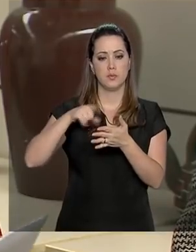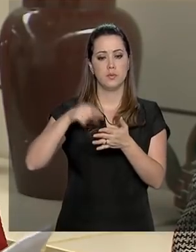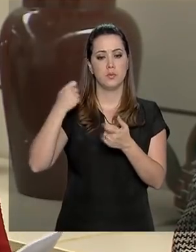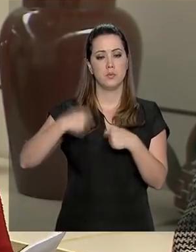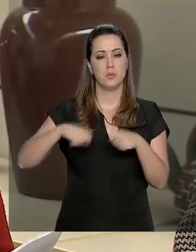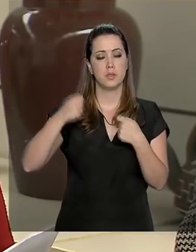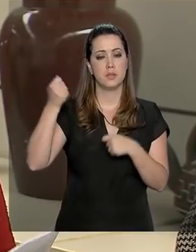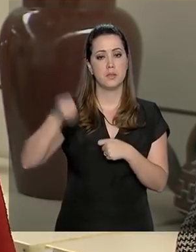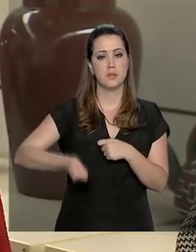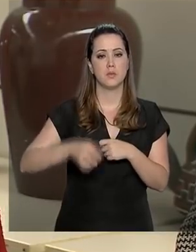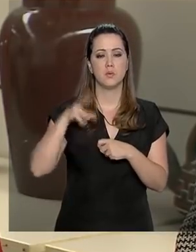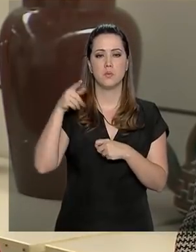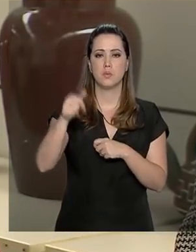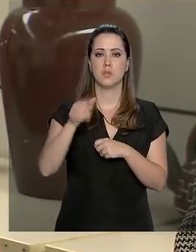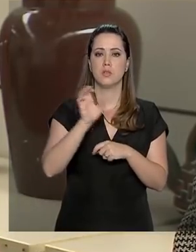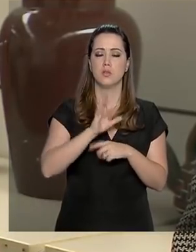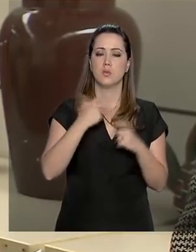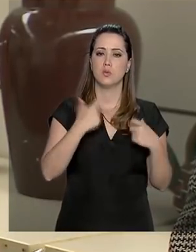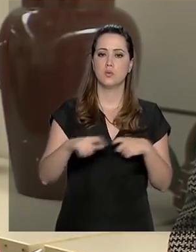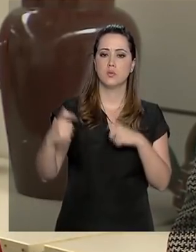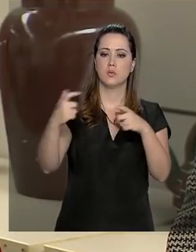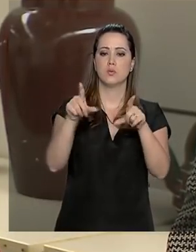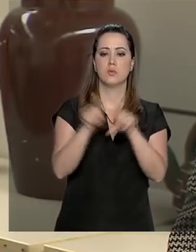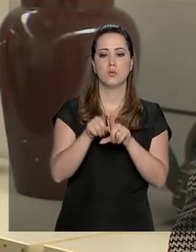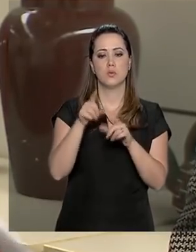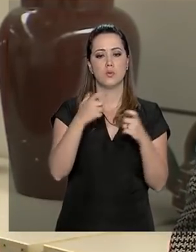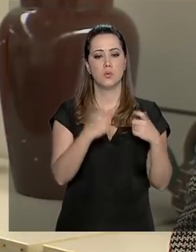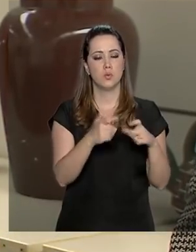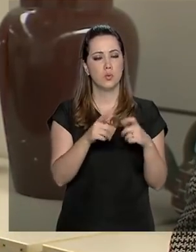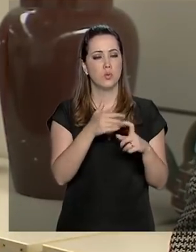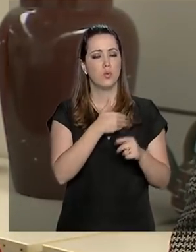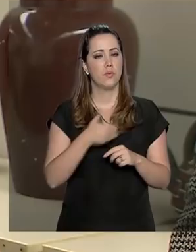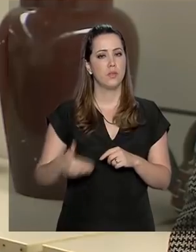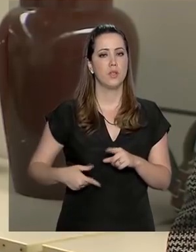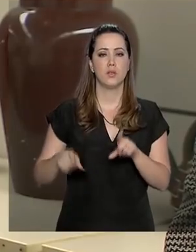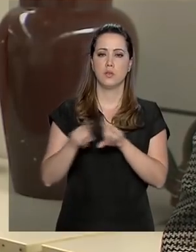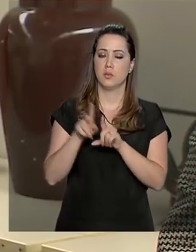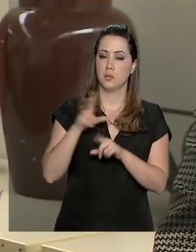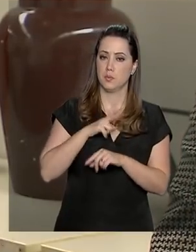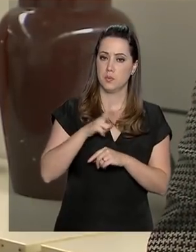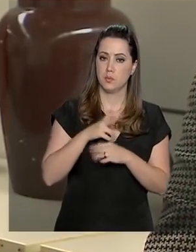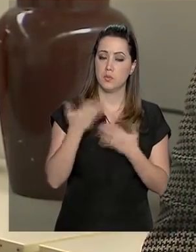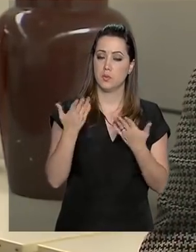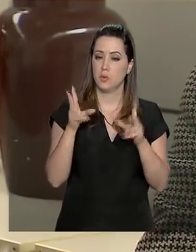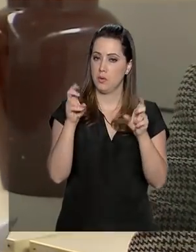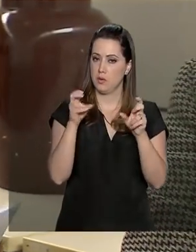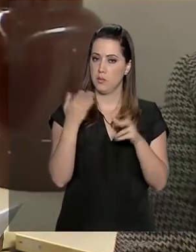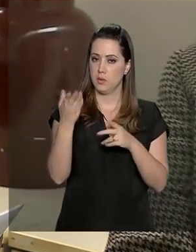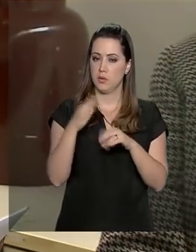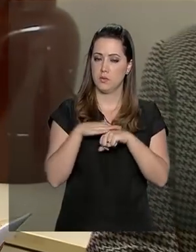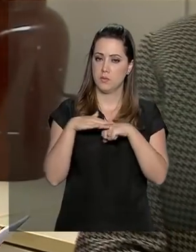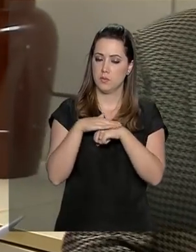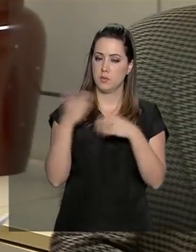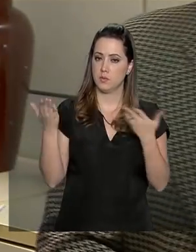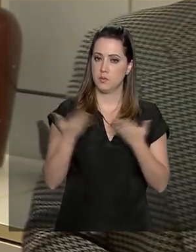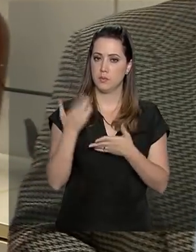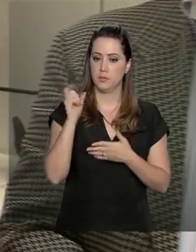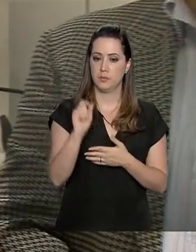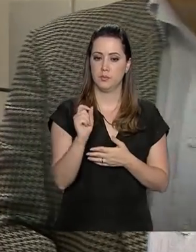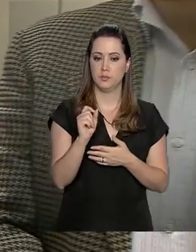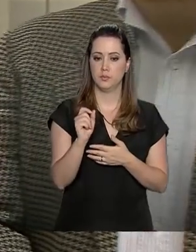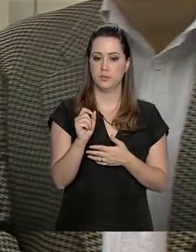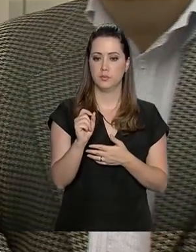obrigatório para todos os estabelecimentos dos setores públicos e privados. Sobre esse assunto, nós vamos conversar agora